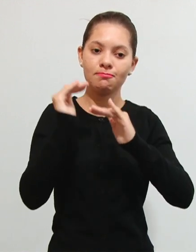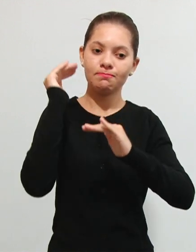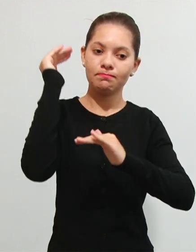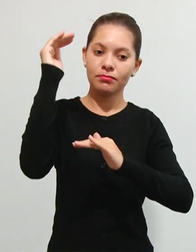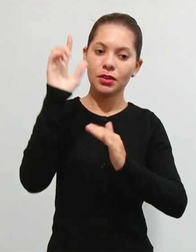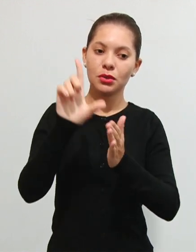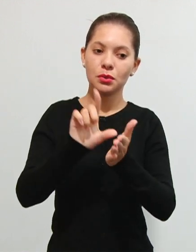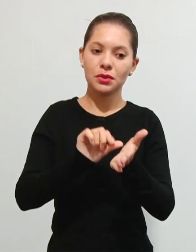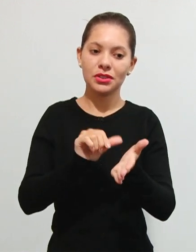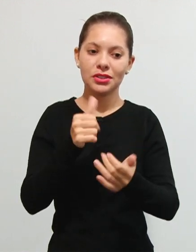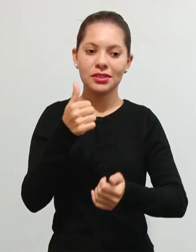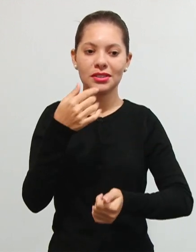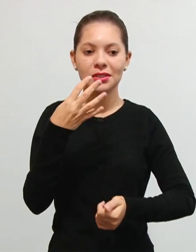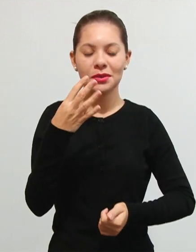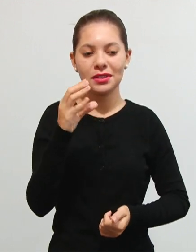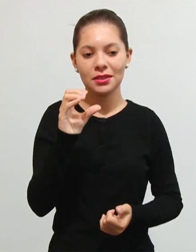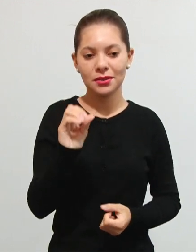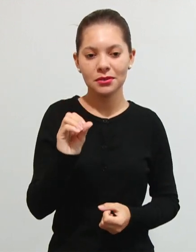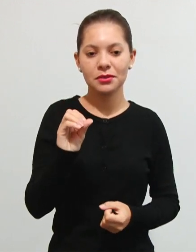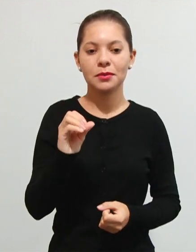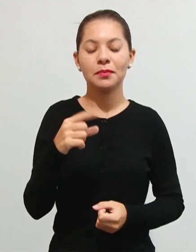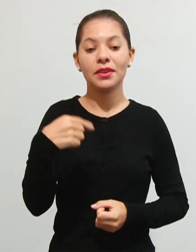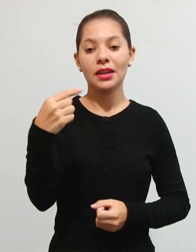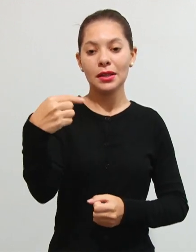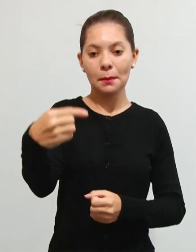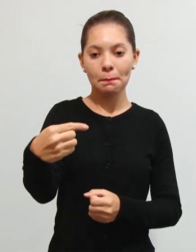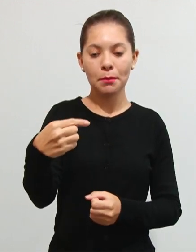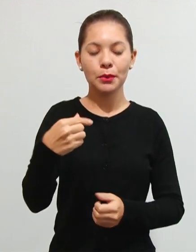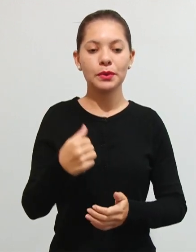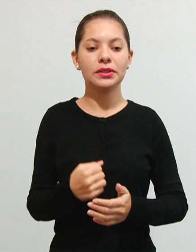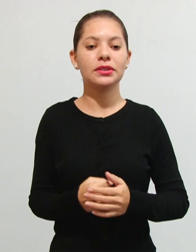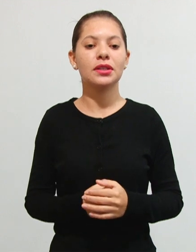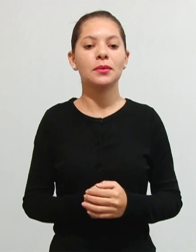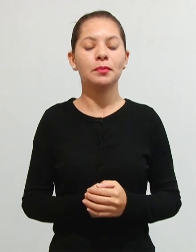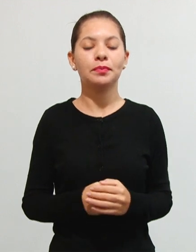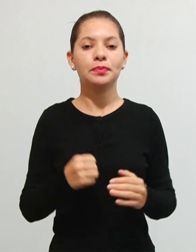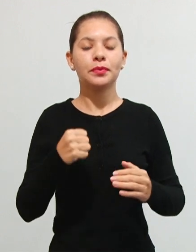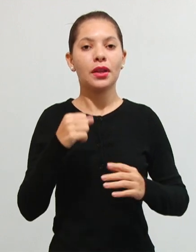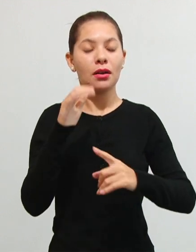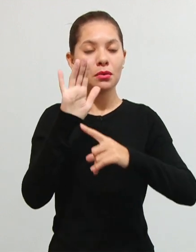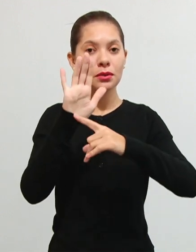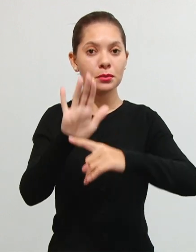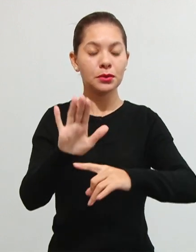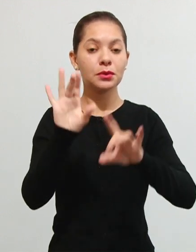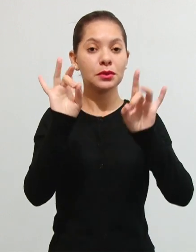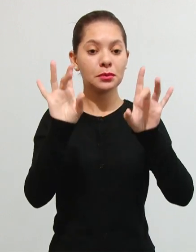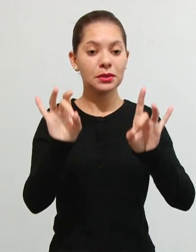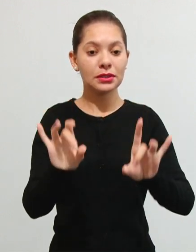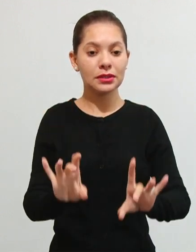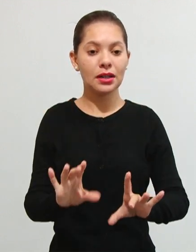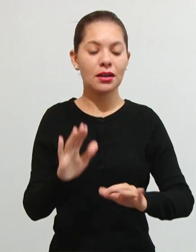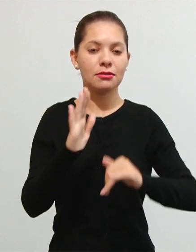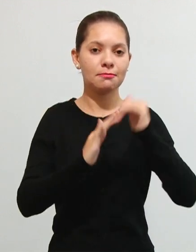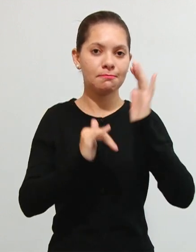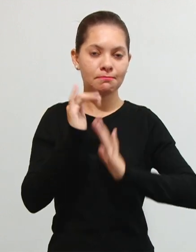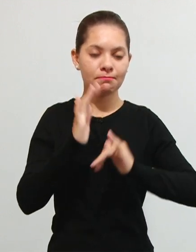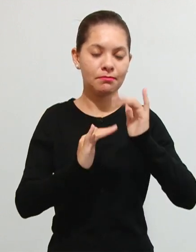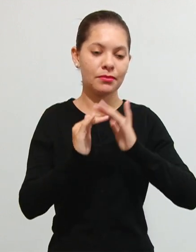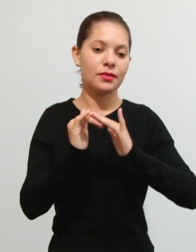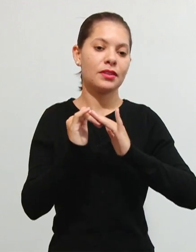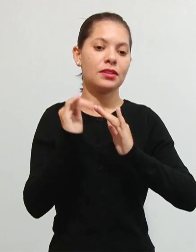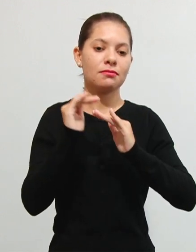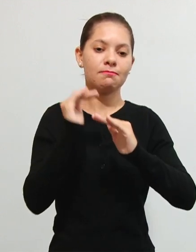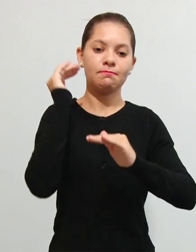149 temos aqui as contribuições especiais corporativas também de competência da união e a